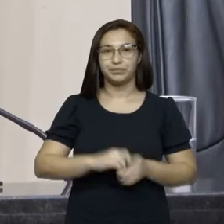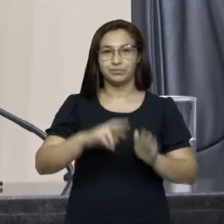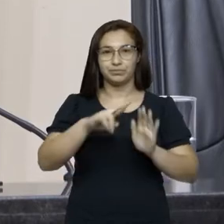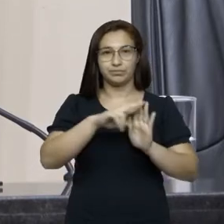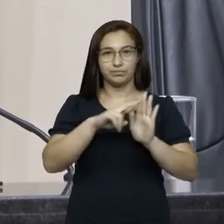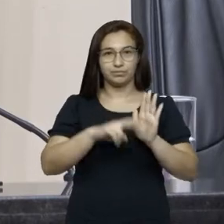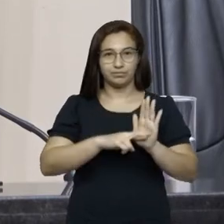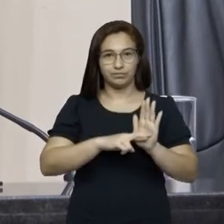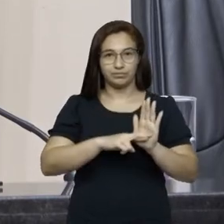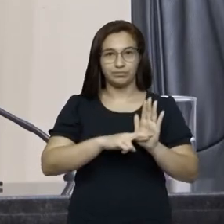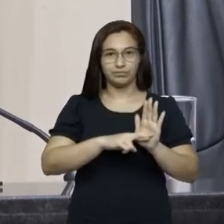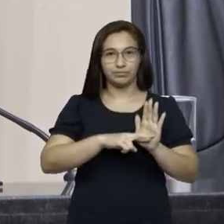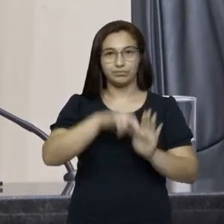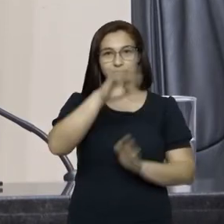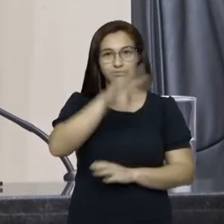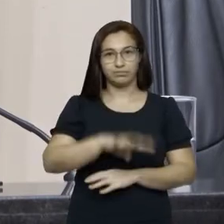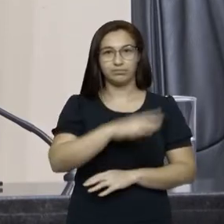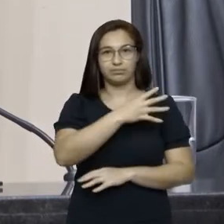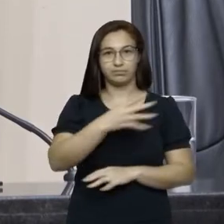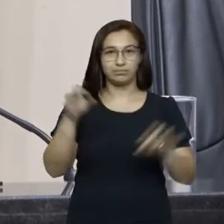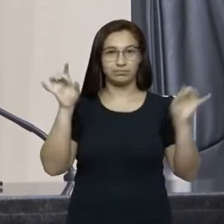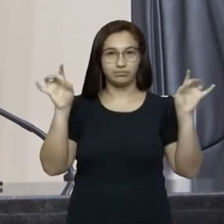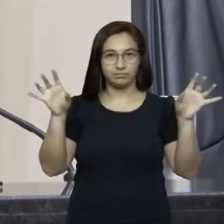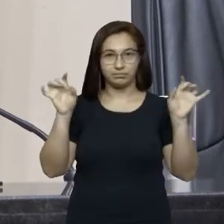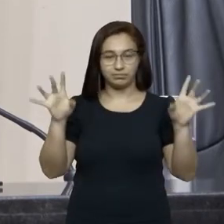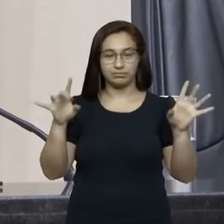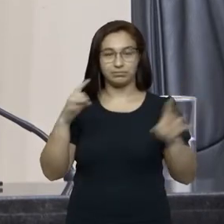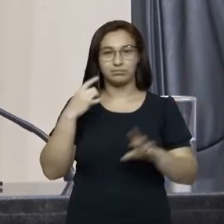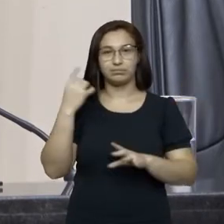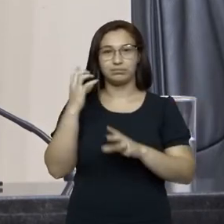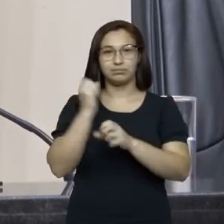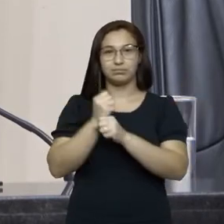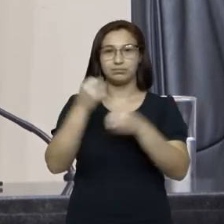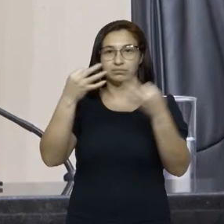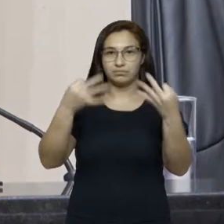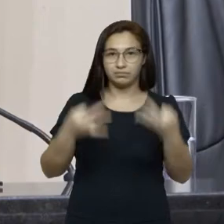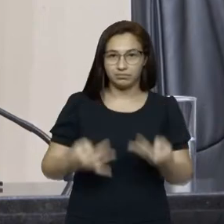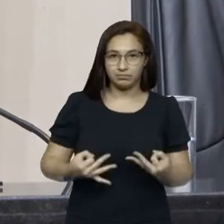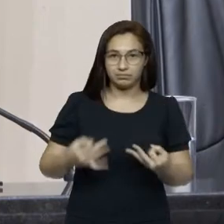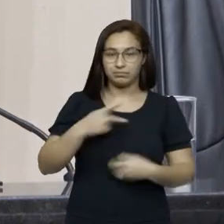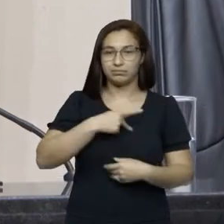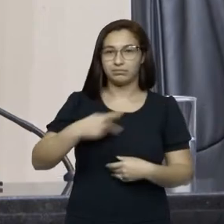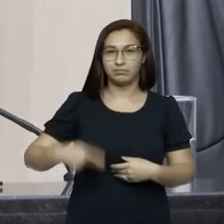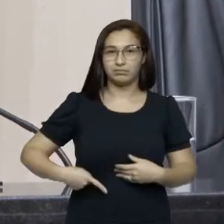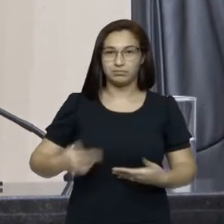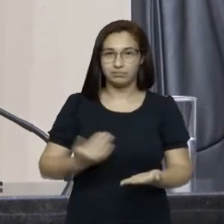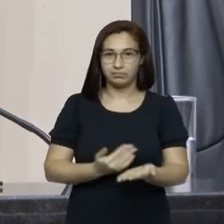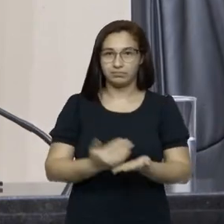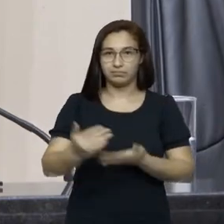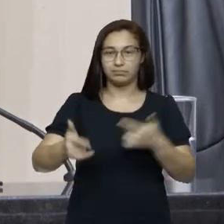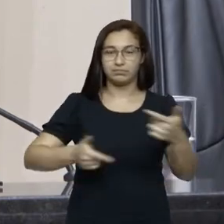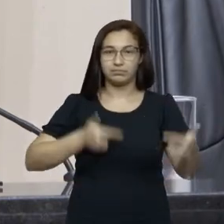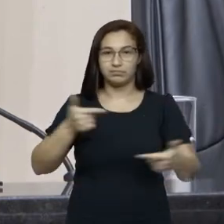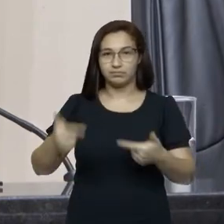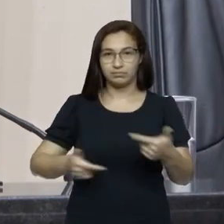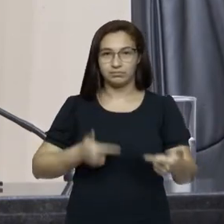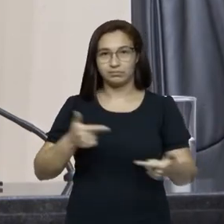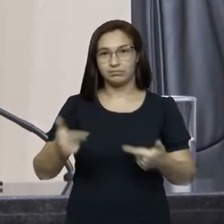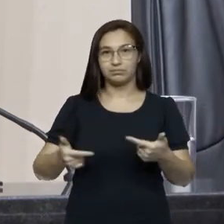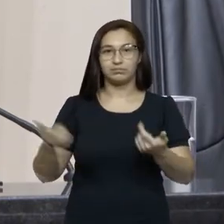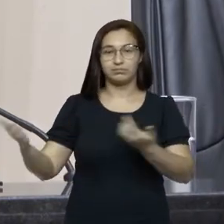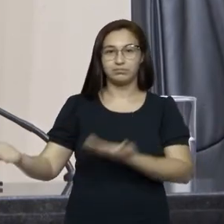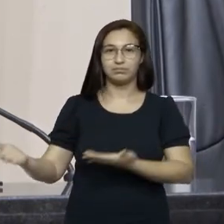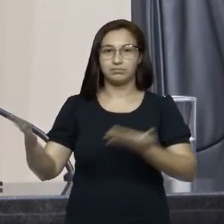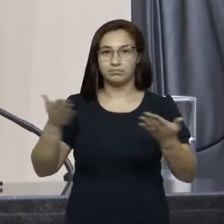calendário especial. Havendo um quórum regimental, o senhor presidente declarou abertos os trabalhos e